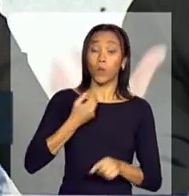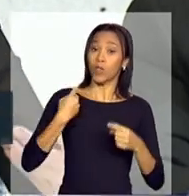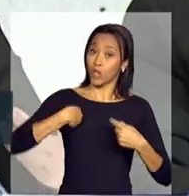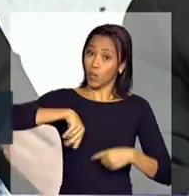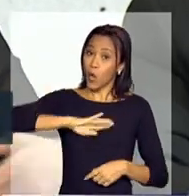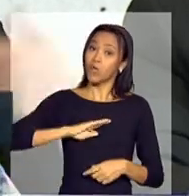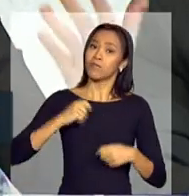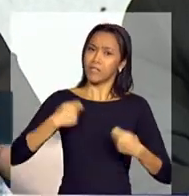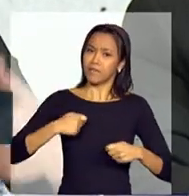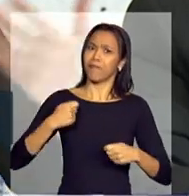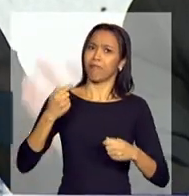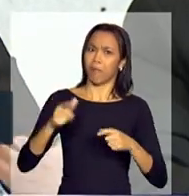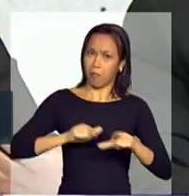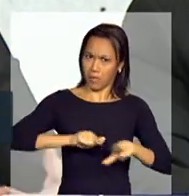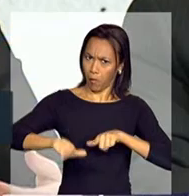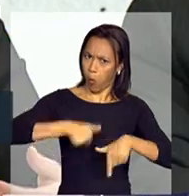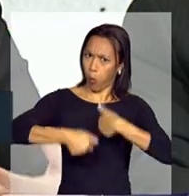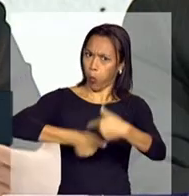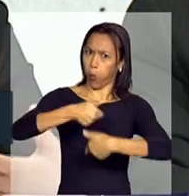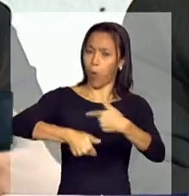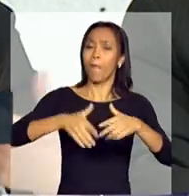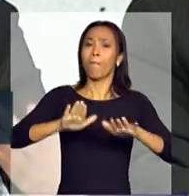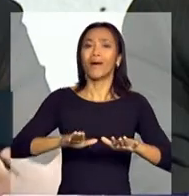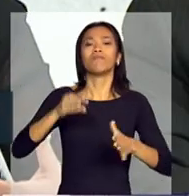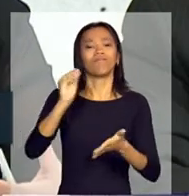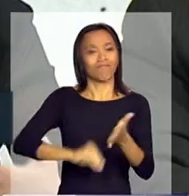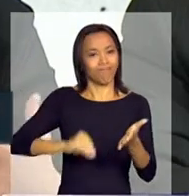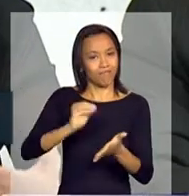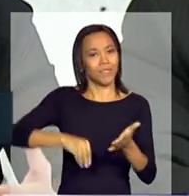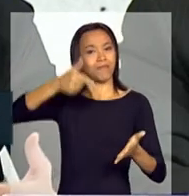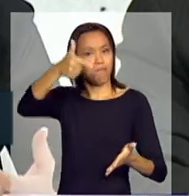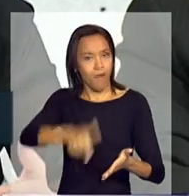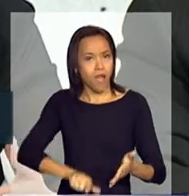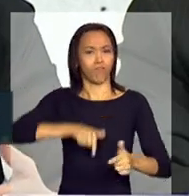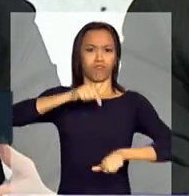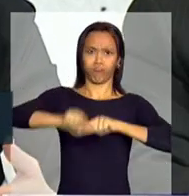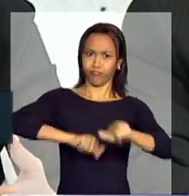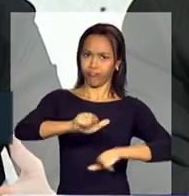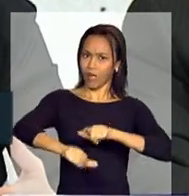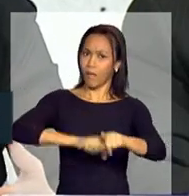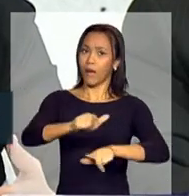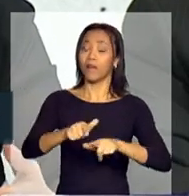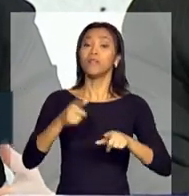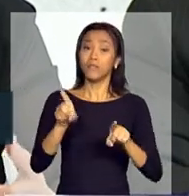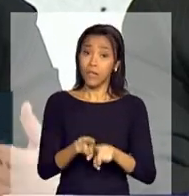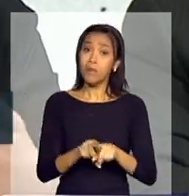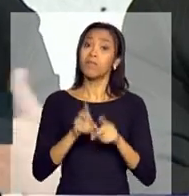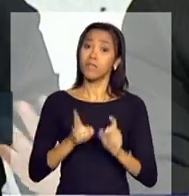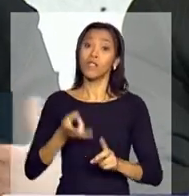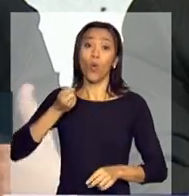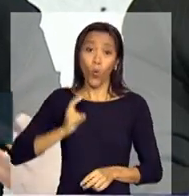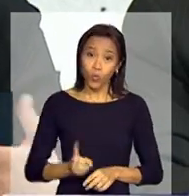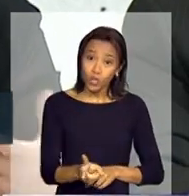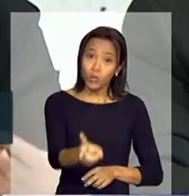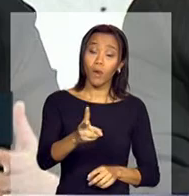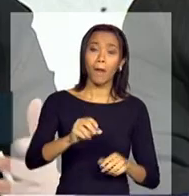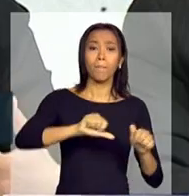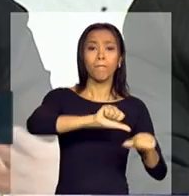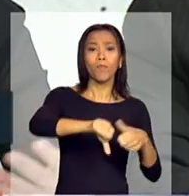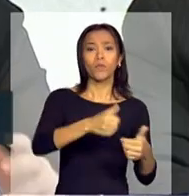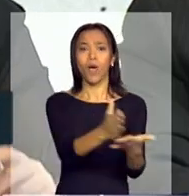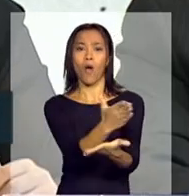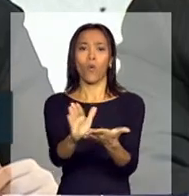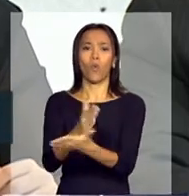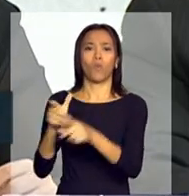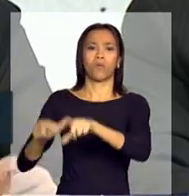fazendo muito, mas não é suficiente, precisamos fazer mais e também precisamos continuar inovando e várias áreas que ainda não